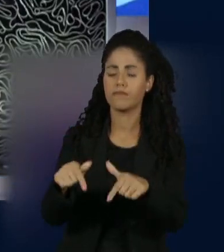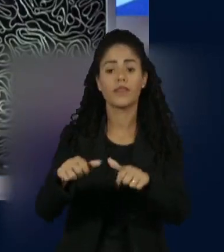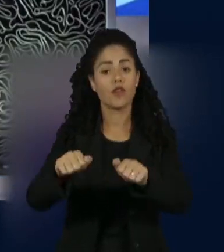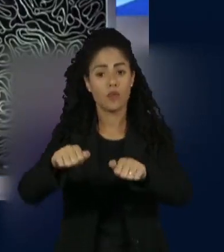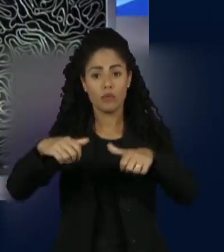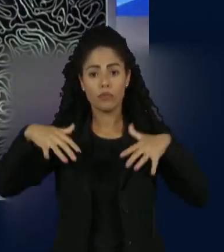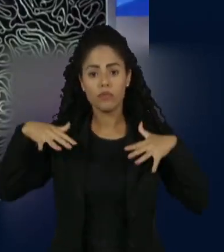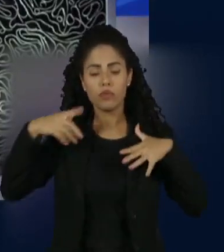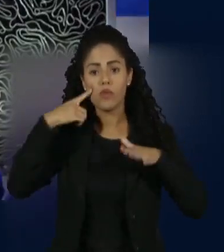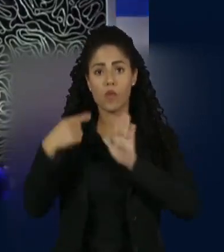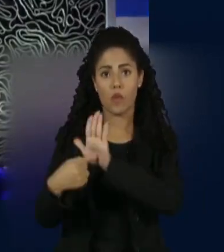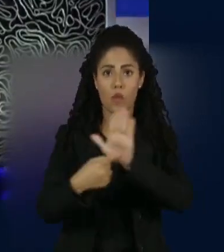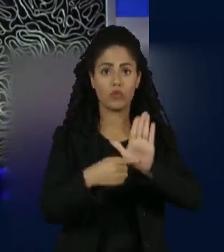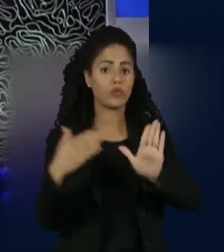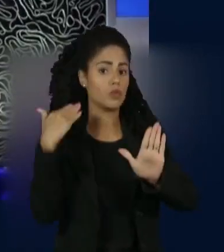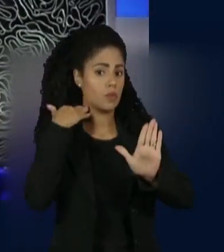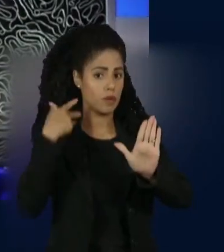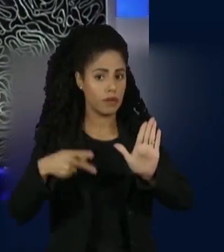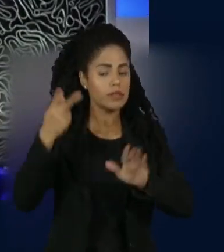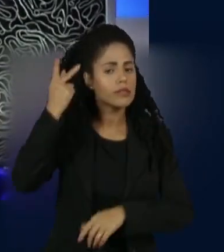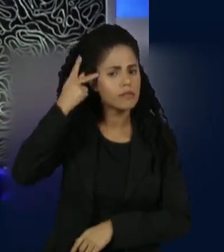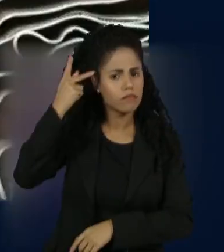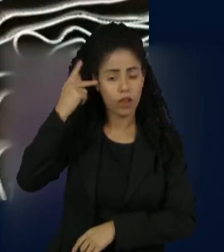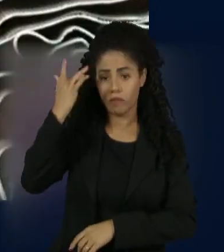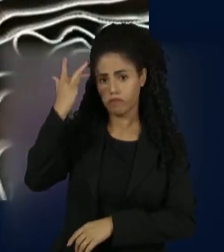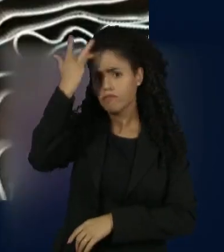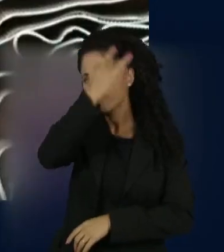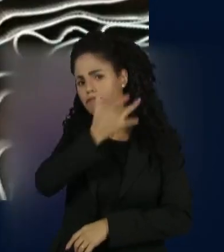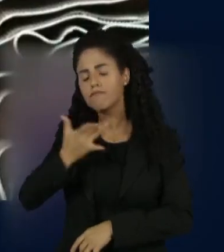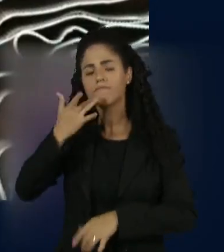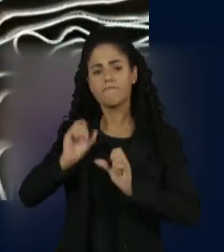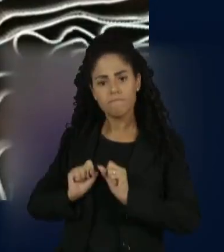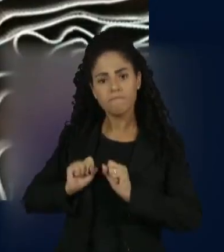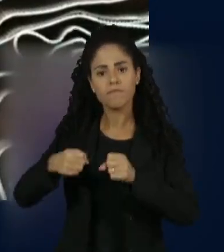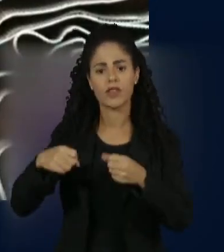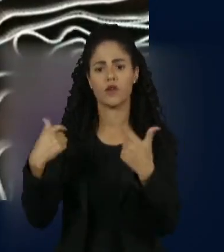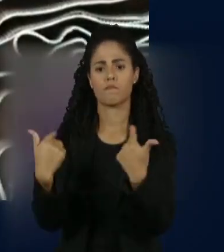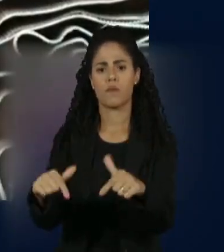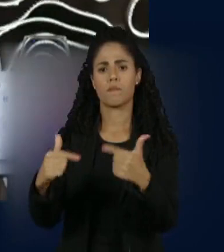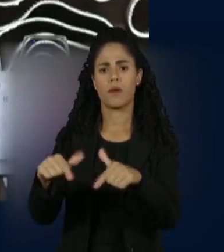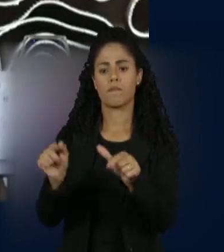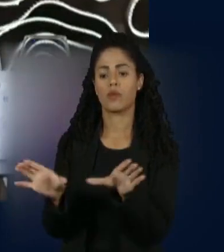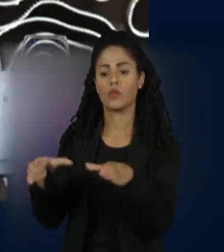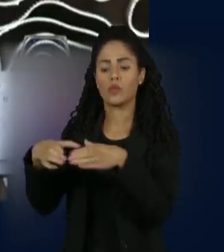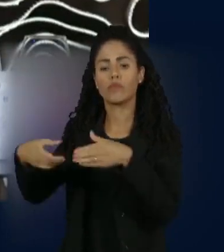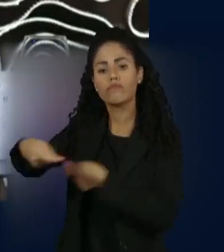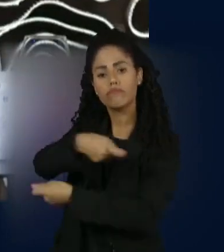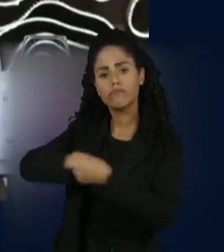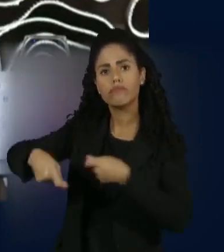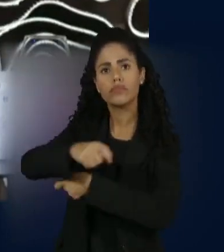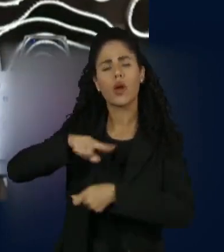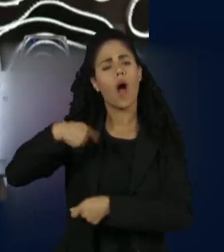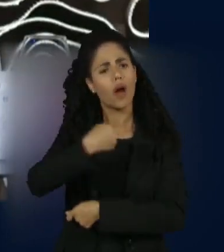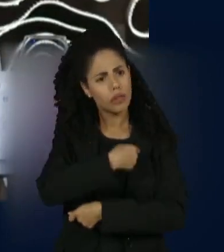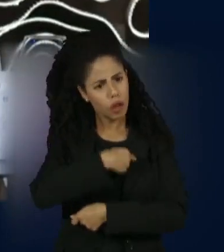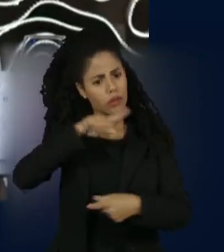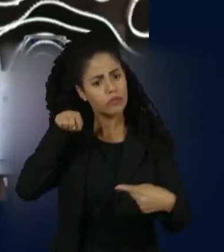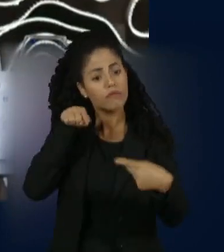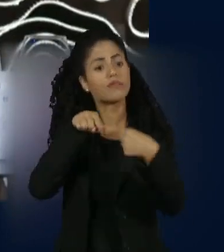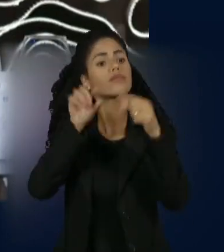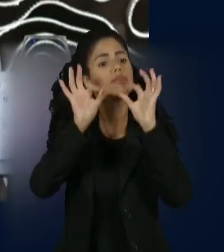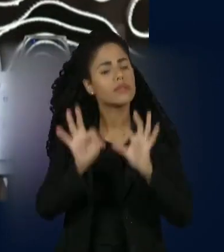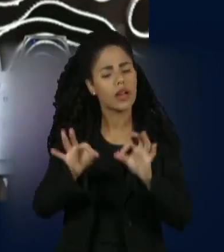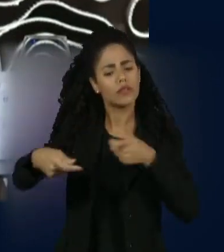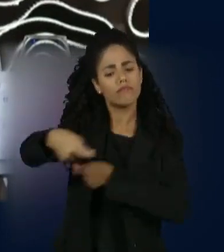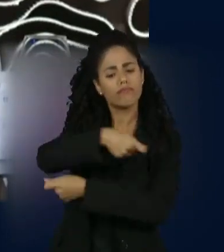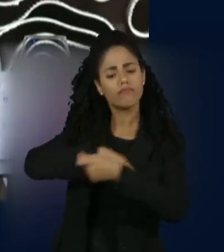promovido por um banco em São Paulo, Fernando Haddad defendeu o trabalho da equipe econômica. Estamos fazendo o certo do ponto de vista fiscal